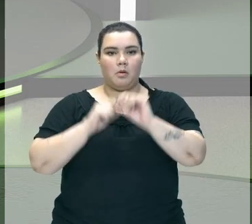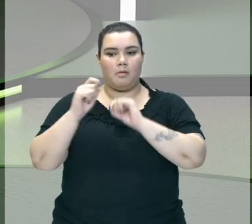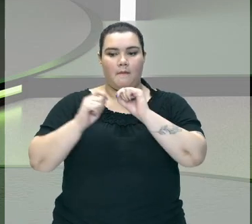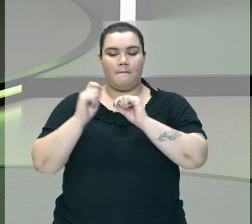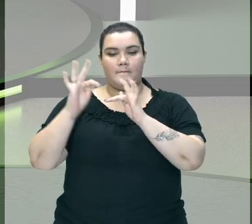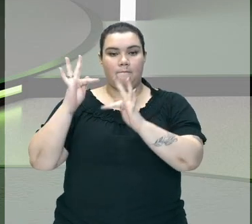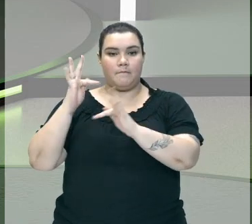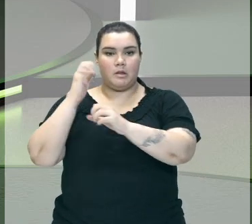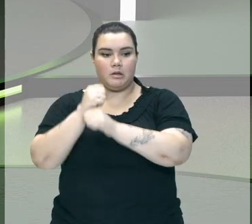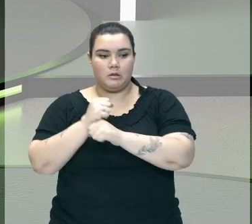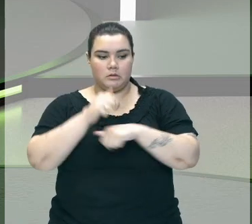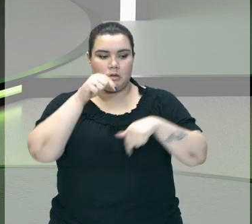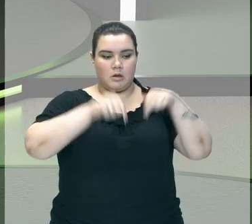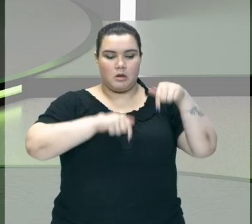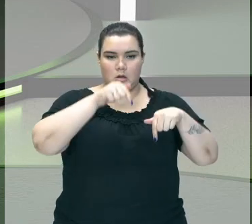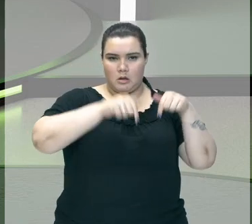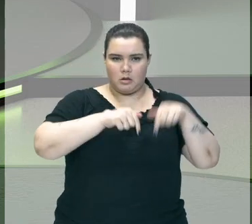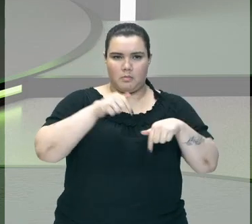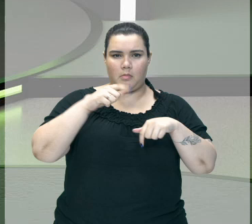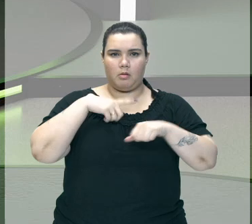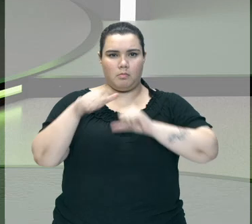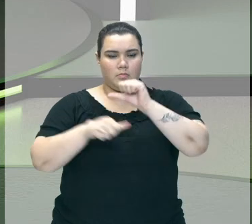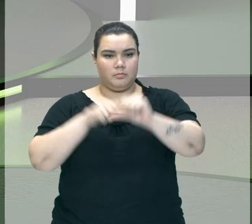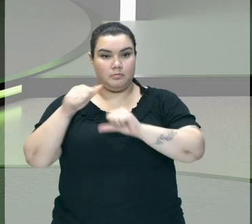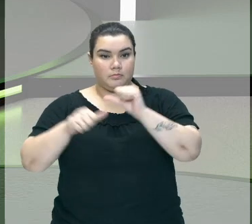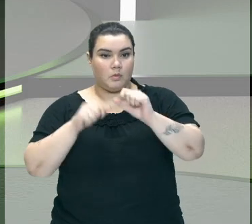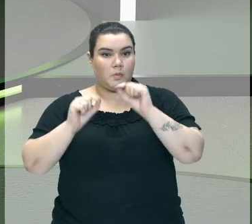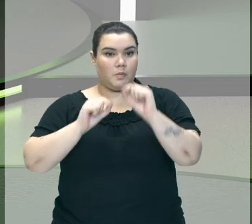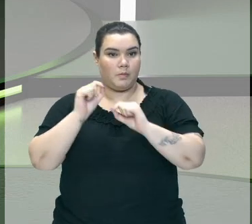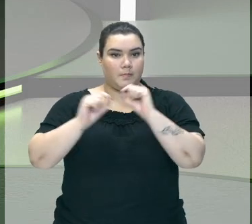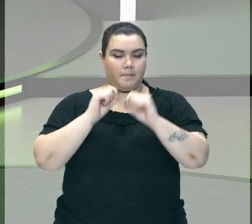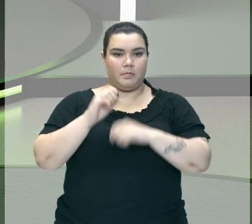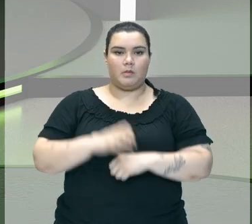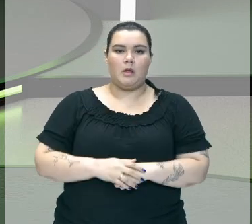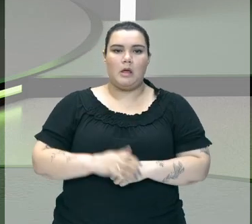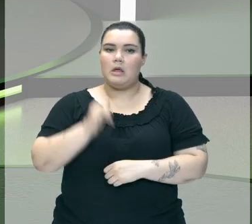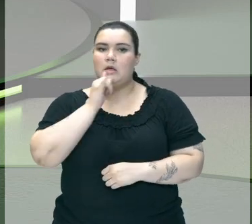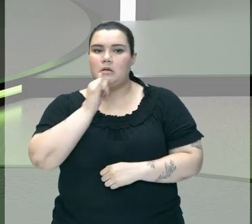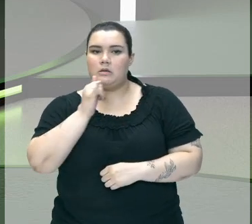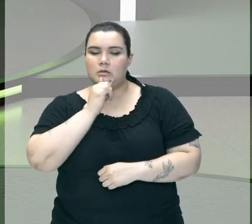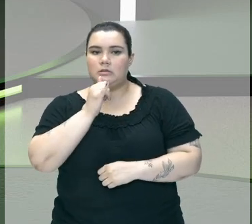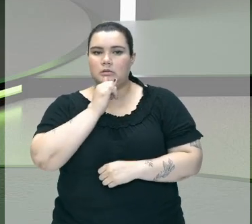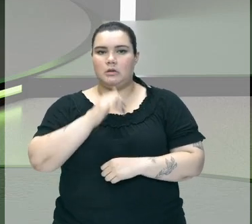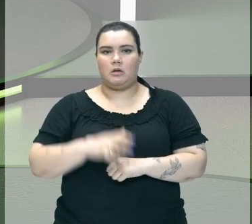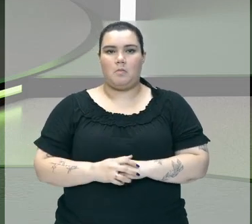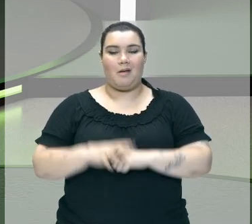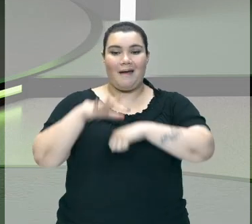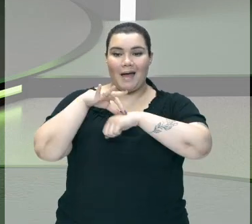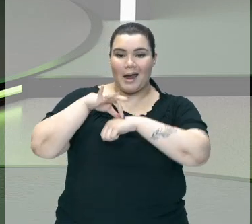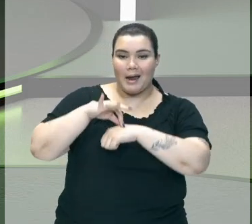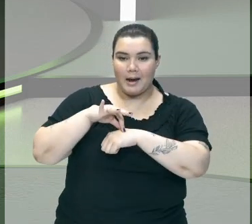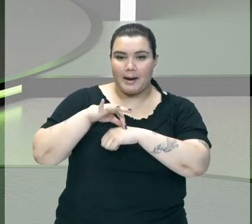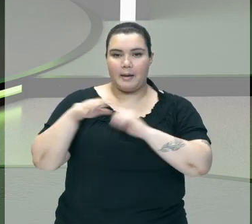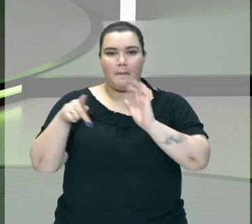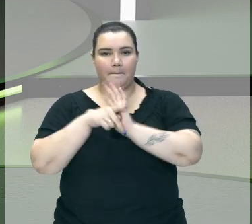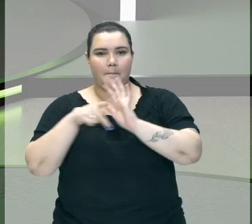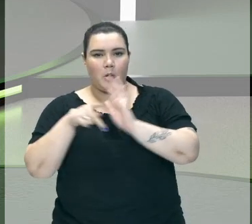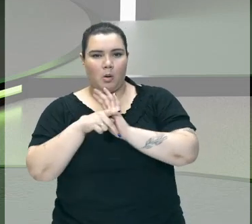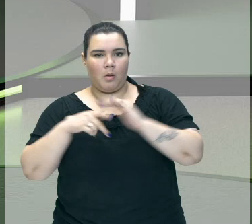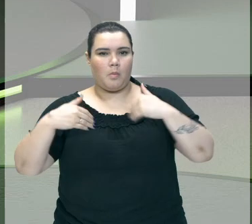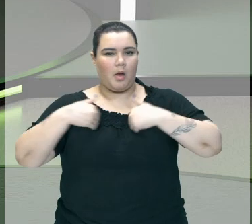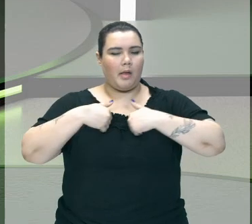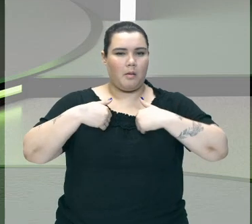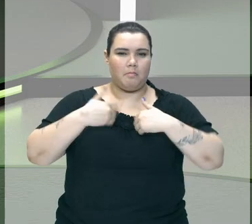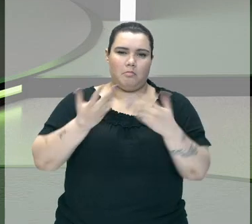ter Assar a carne dos animais para melhorar os seus alimentos Ou seja Nós podemos pegar uma